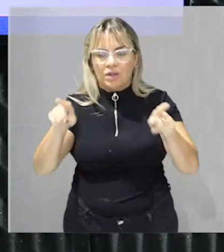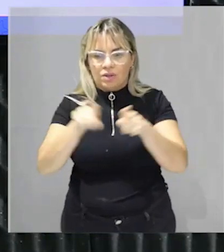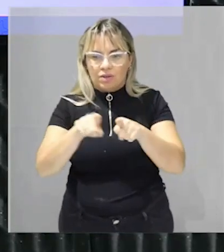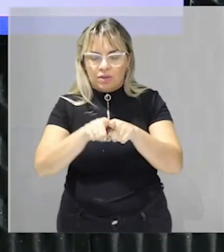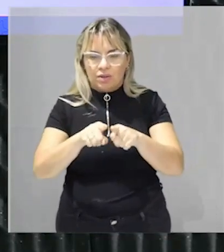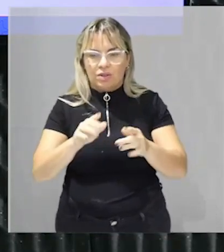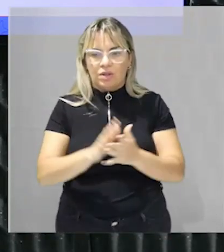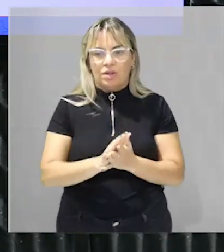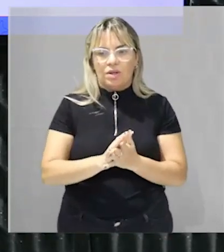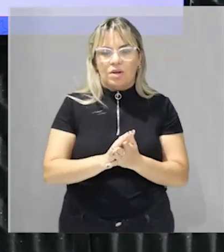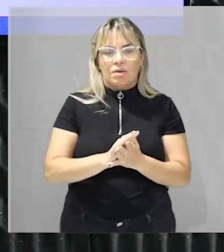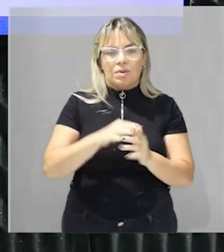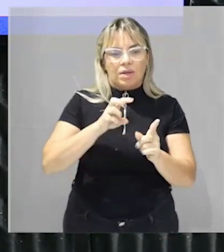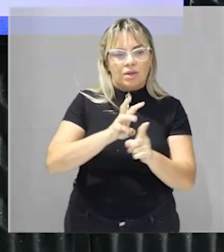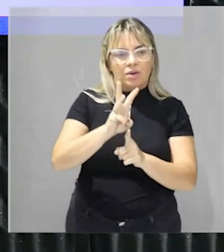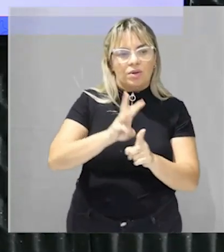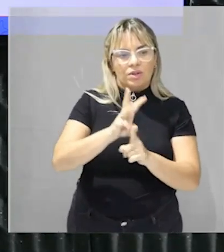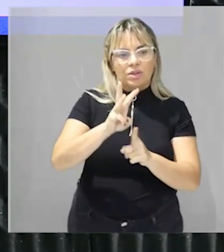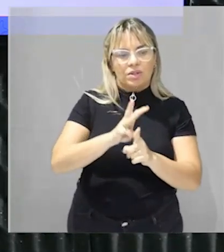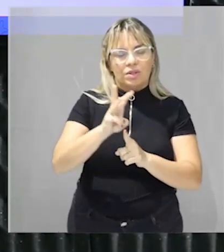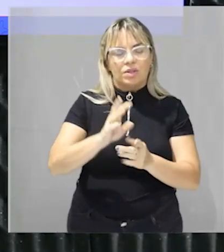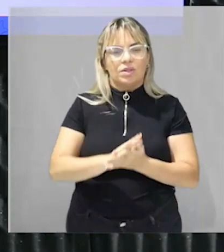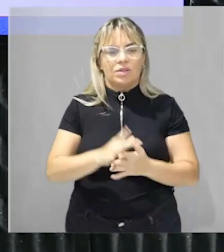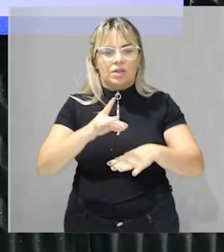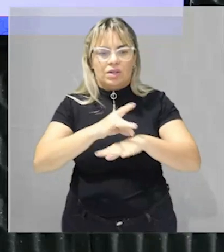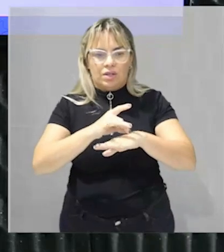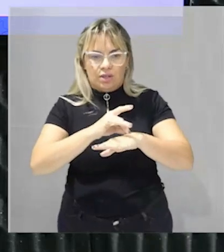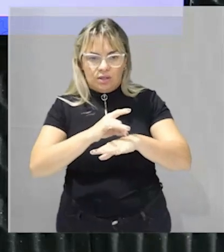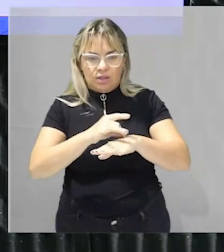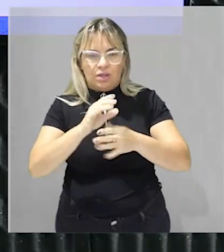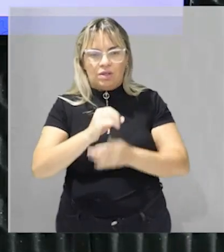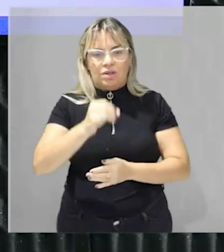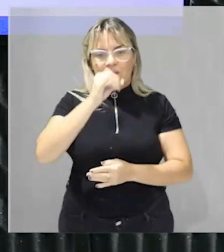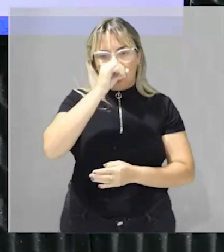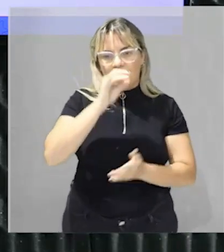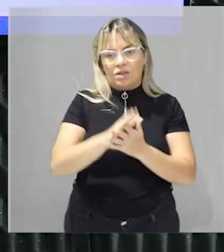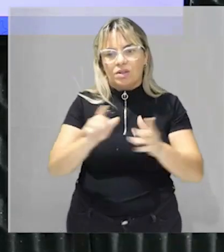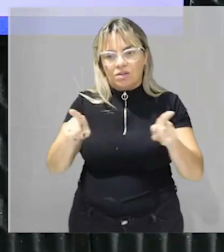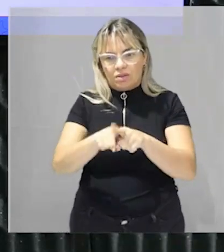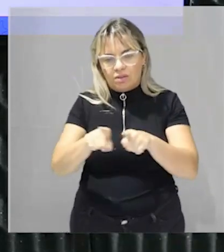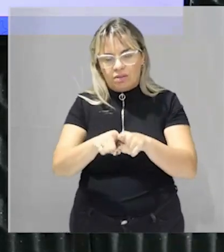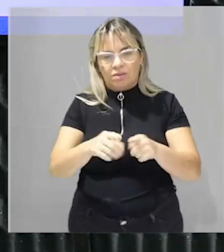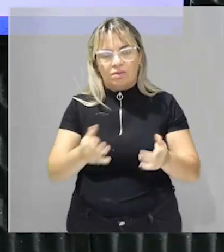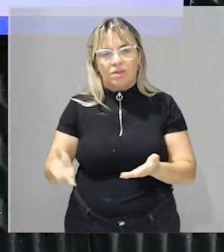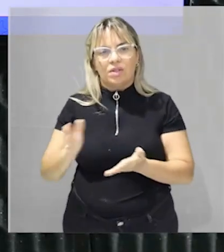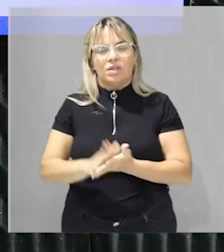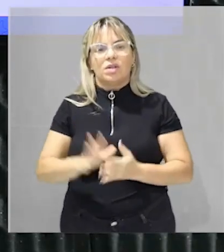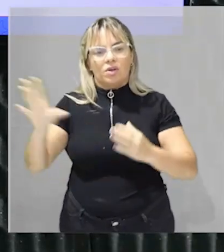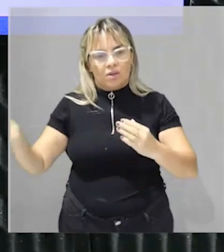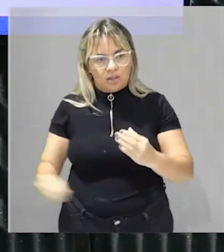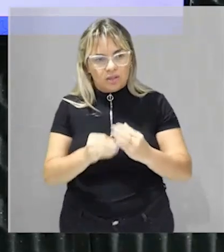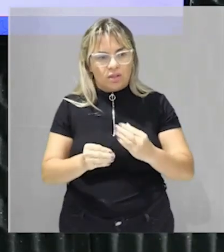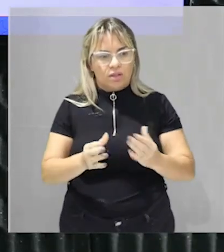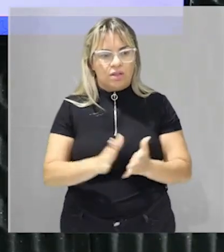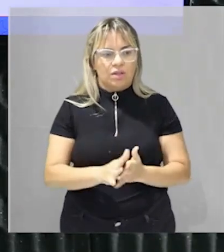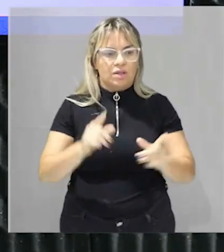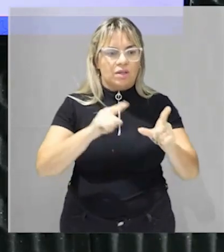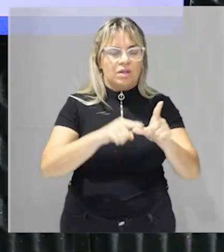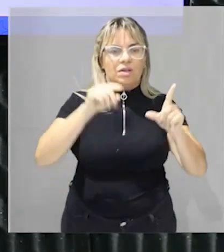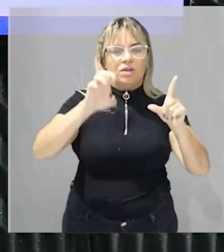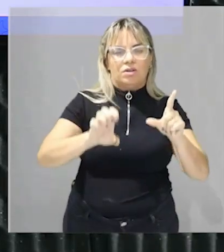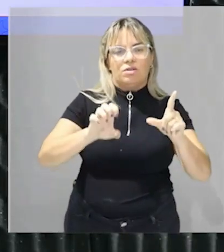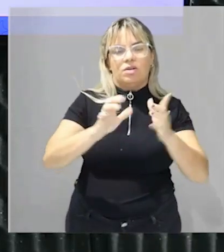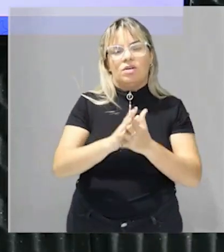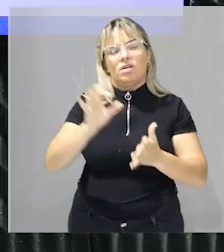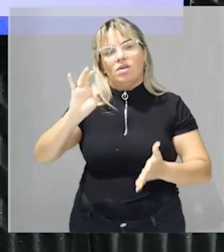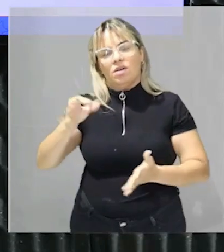agricultura brasileira mas tu não precisou basicamente dessas informações aqui pra responder a questão fechou? então gabarito aí letra E